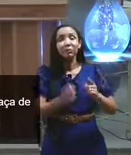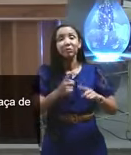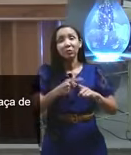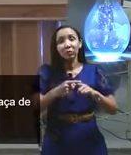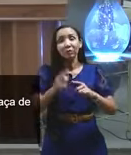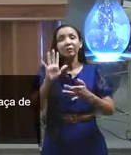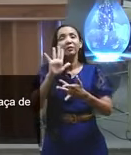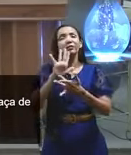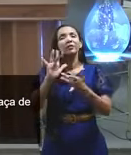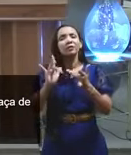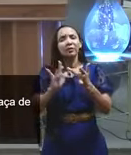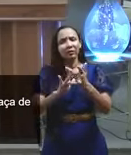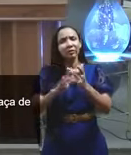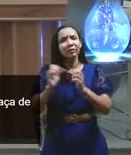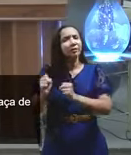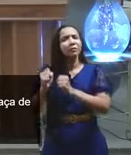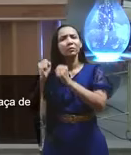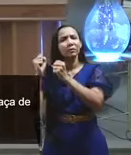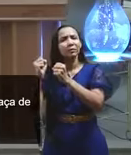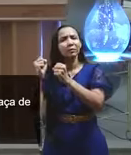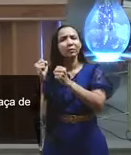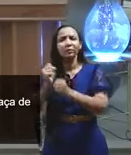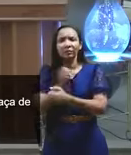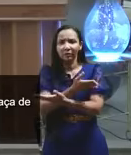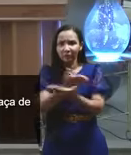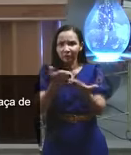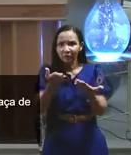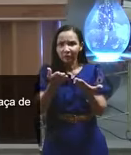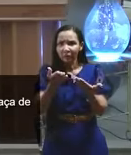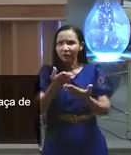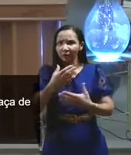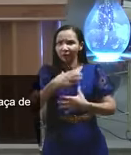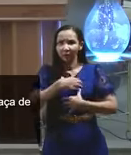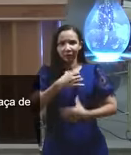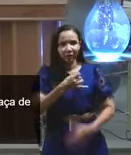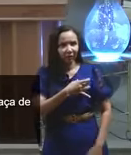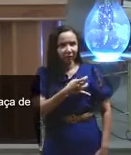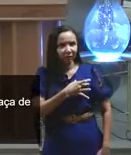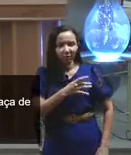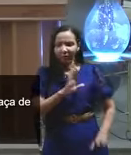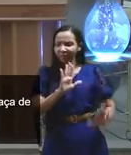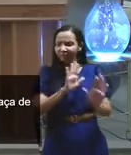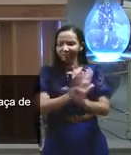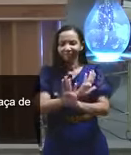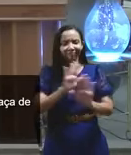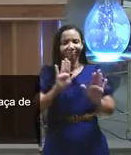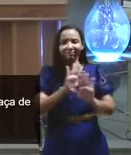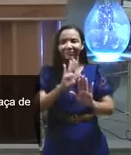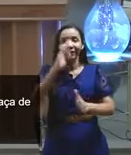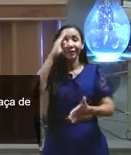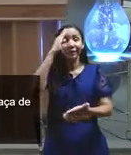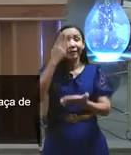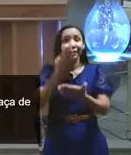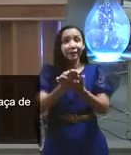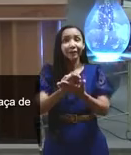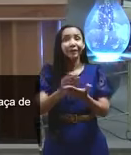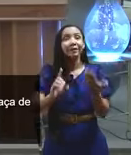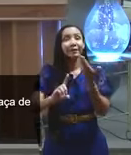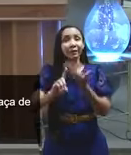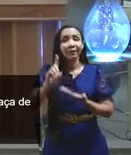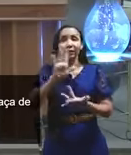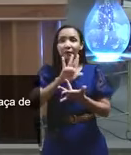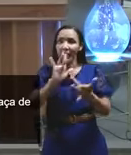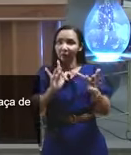viva confiando em Jesus não tenha medo olha, lá no teu bairro se